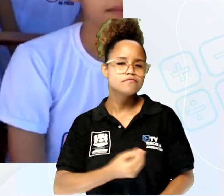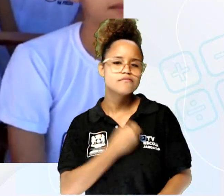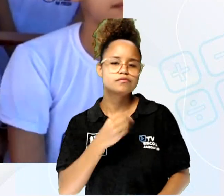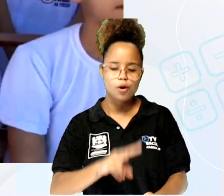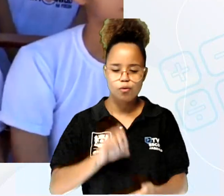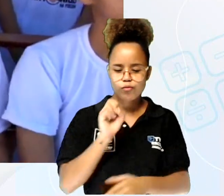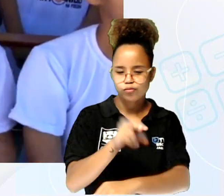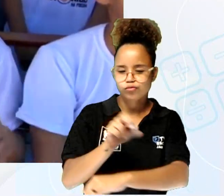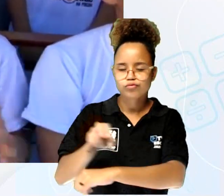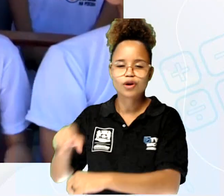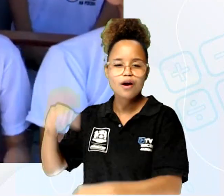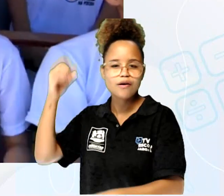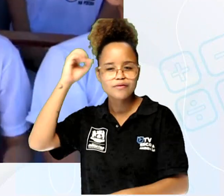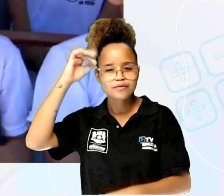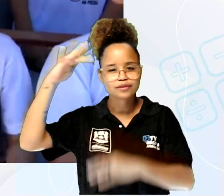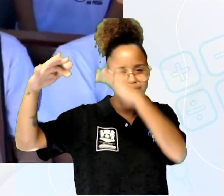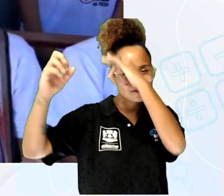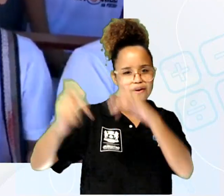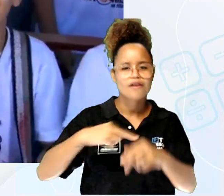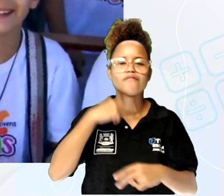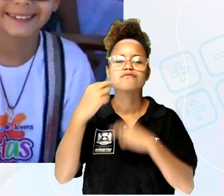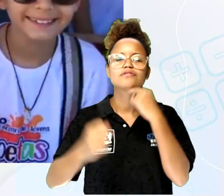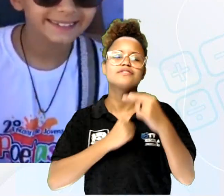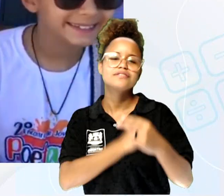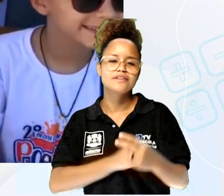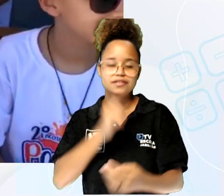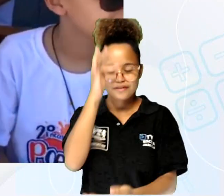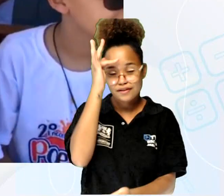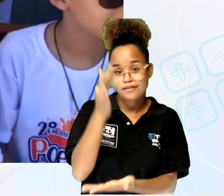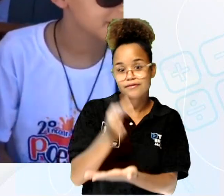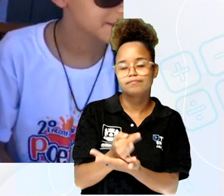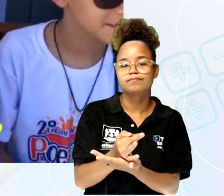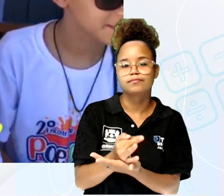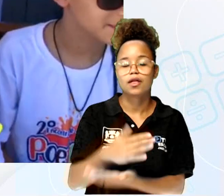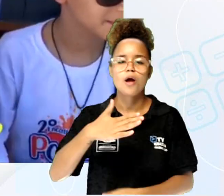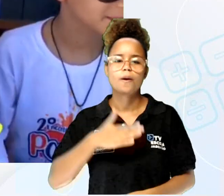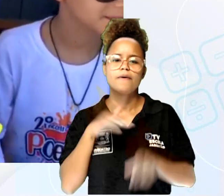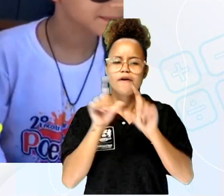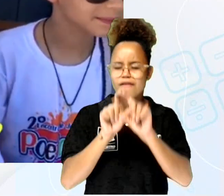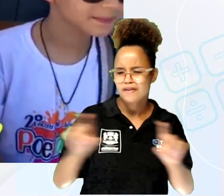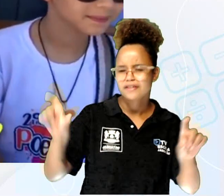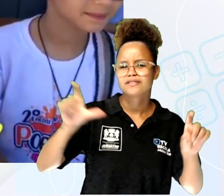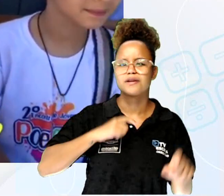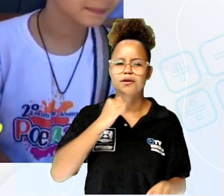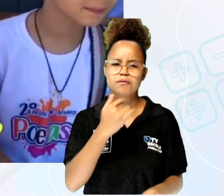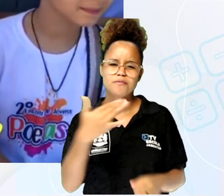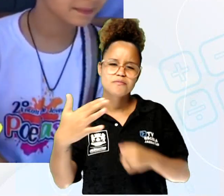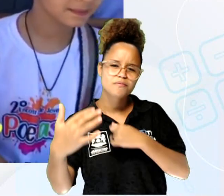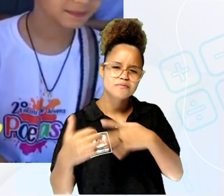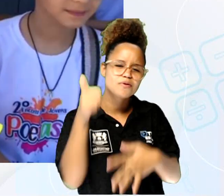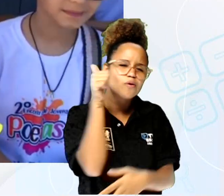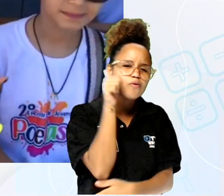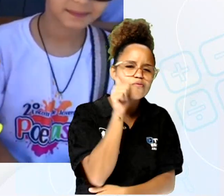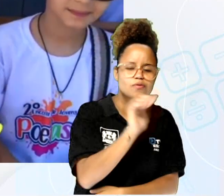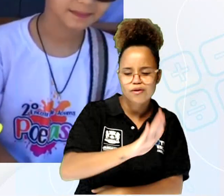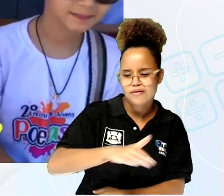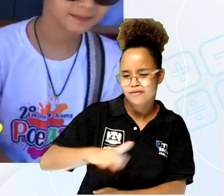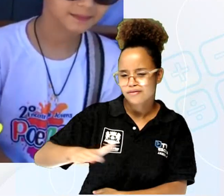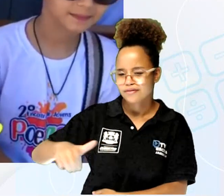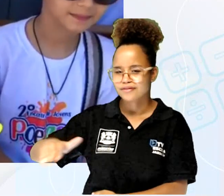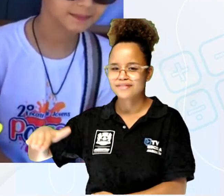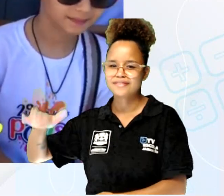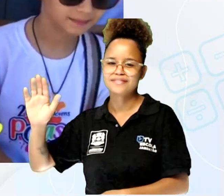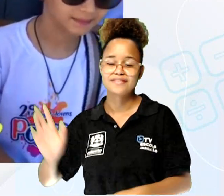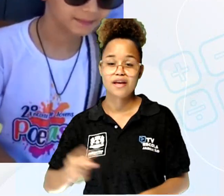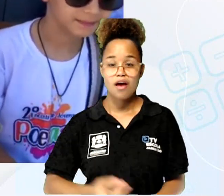sonhos, saudade, vontade e fé. Meu verso tem brilho de moça menina, criança só peca viril